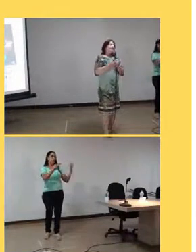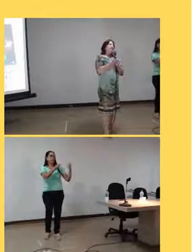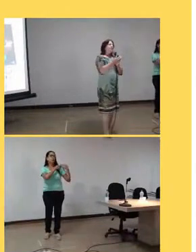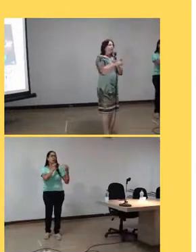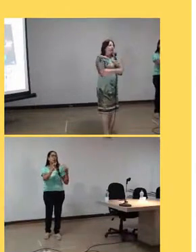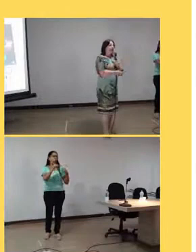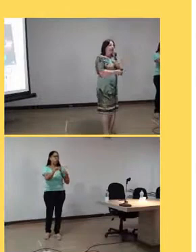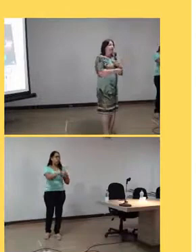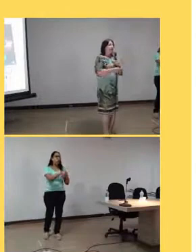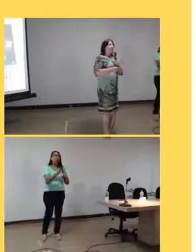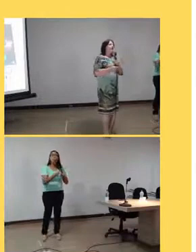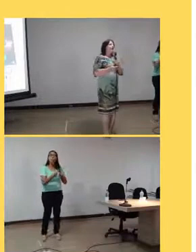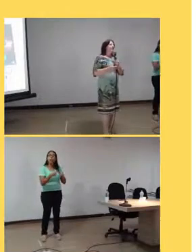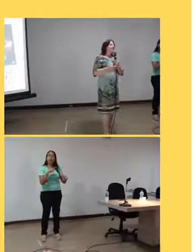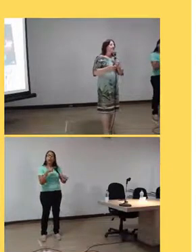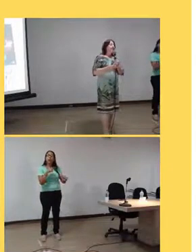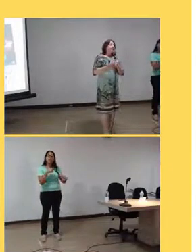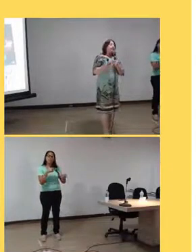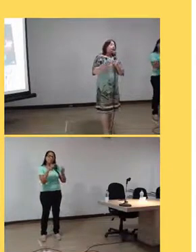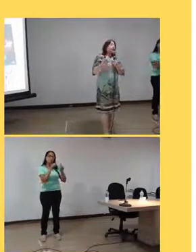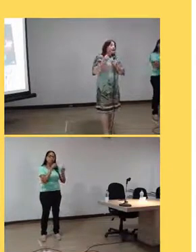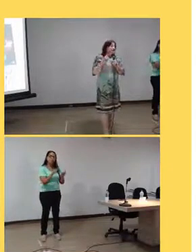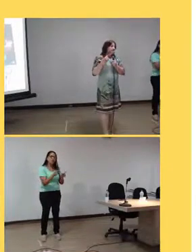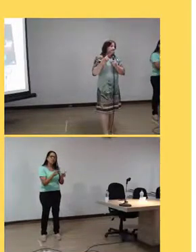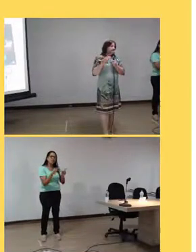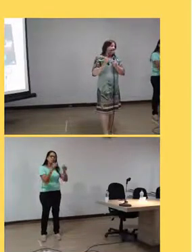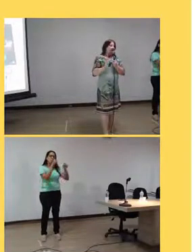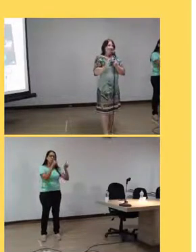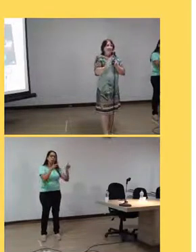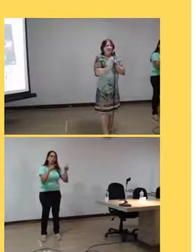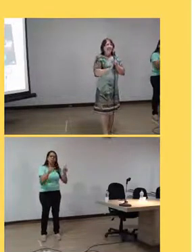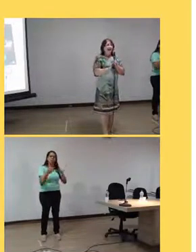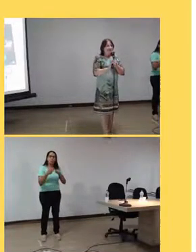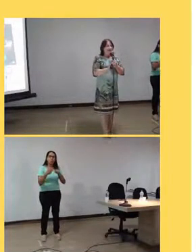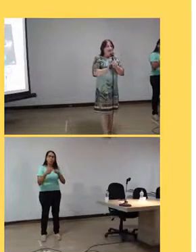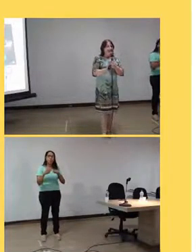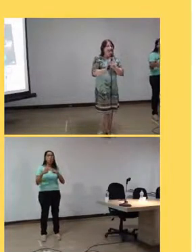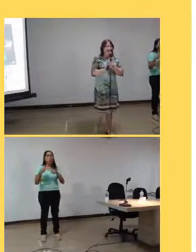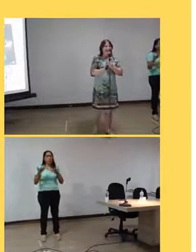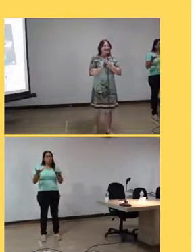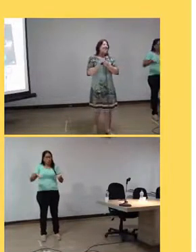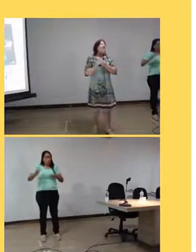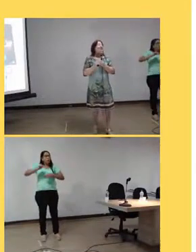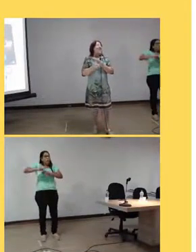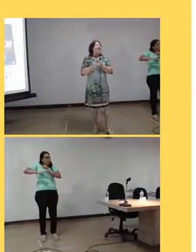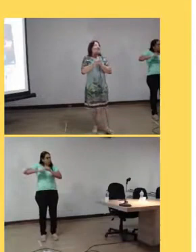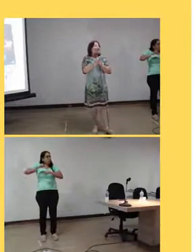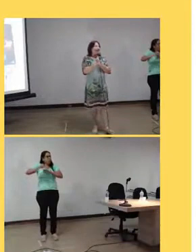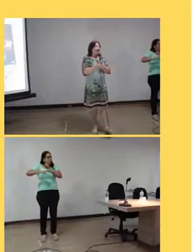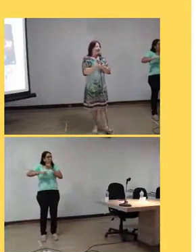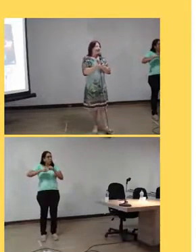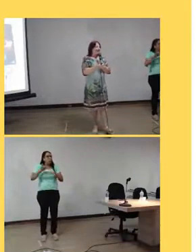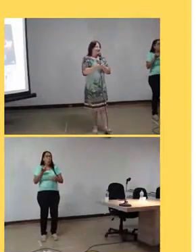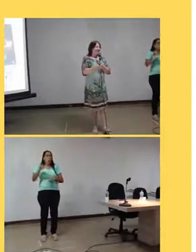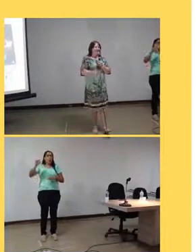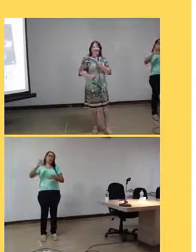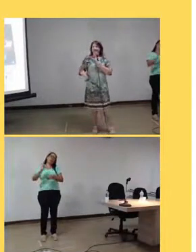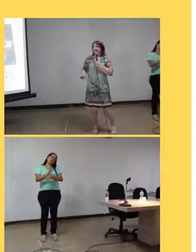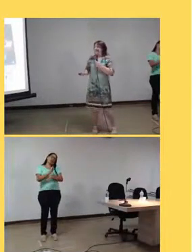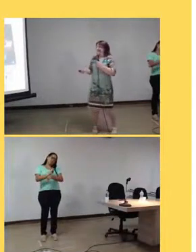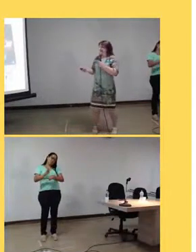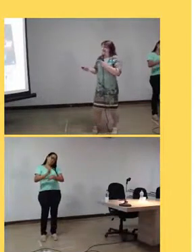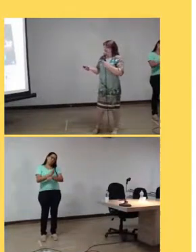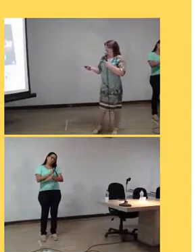ela é assim, por que ela tem esse formato. Então, agora, a gente já vai mudar. A gente já vai instigar mais,